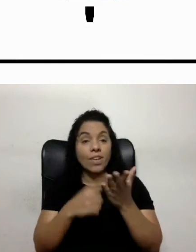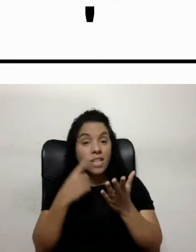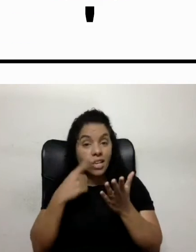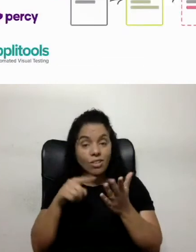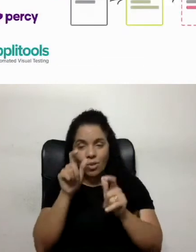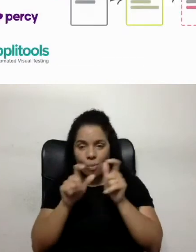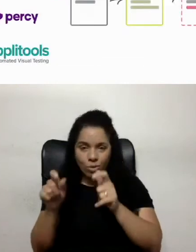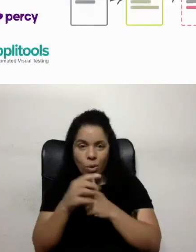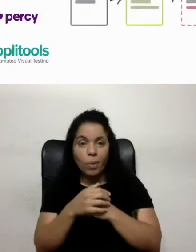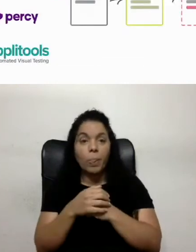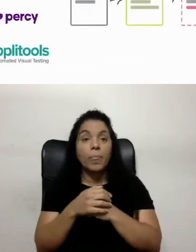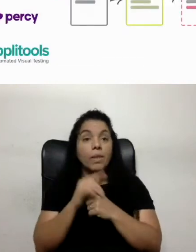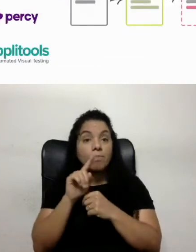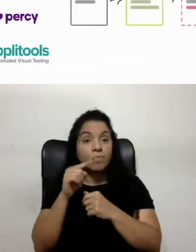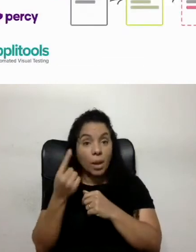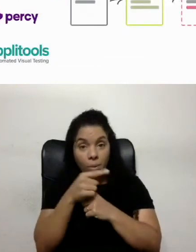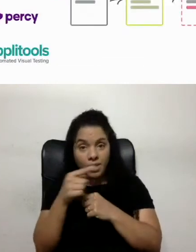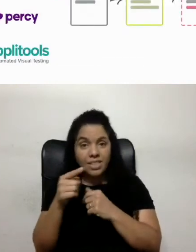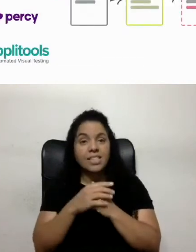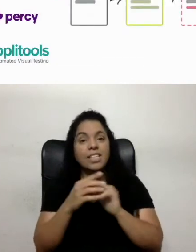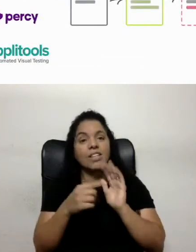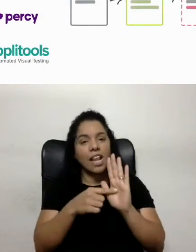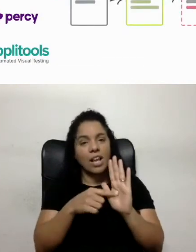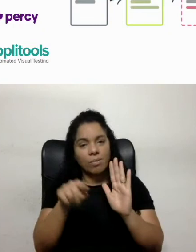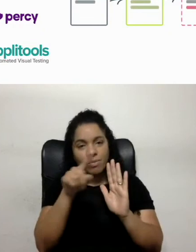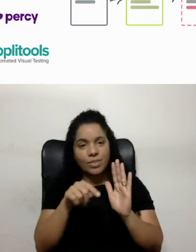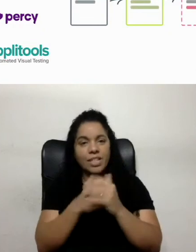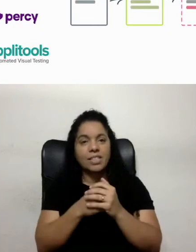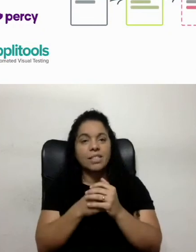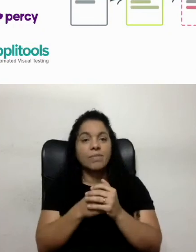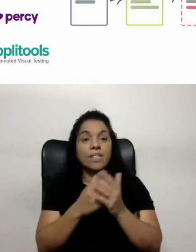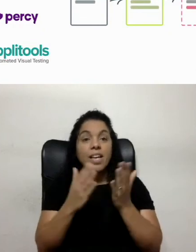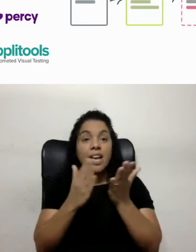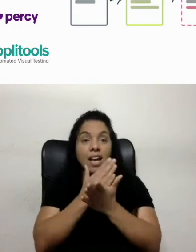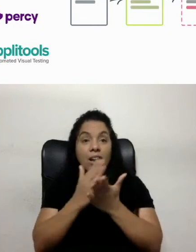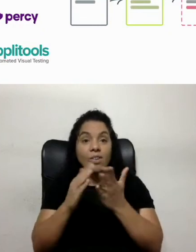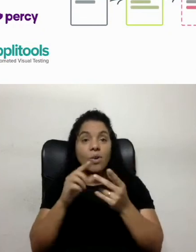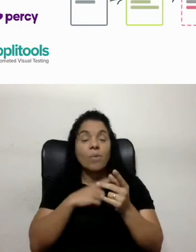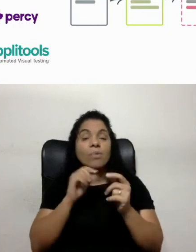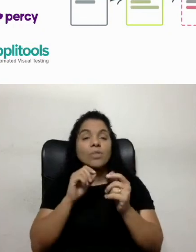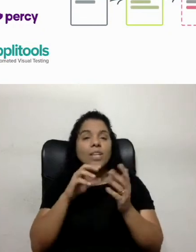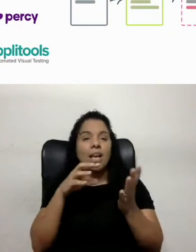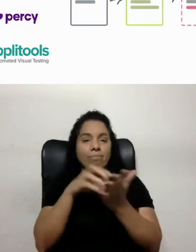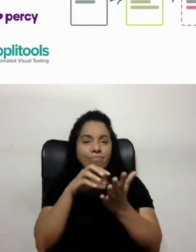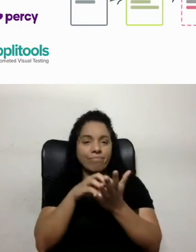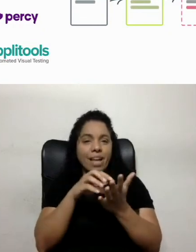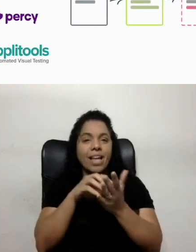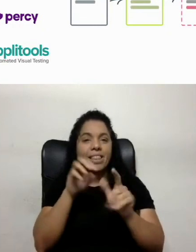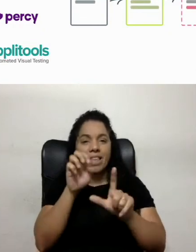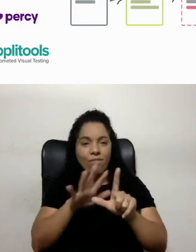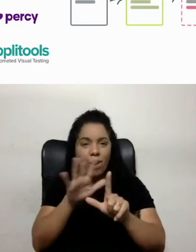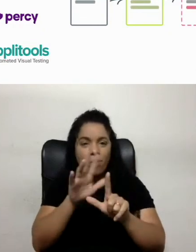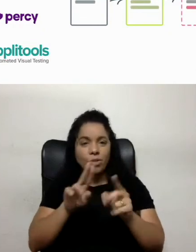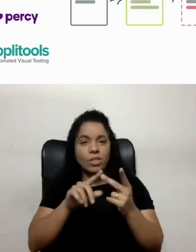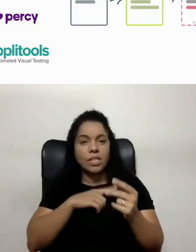Então, aqui, logo após isso, eu trago para vocês algumas plataformas que a gente utiliza, né? A gente tem aqui